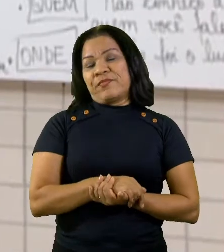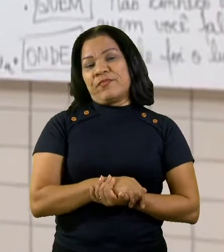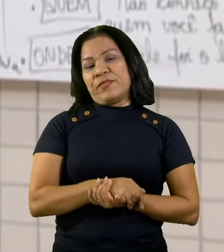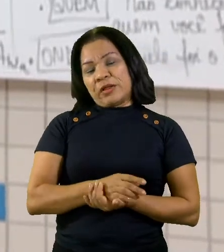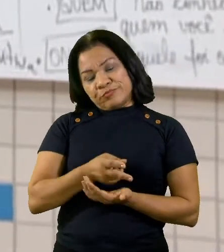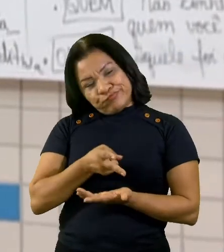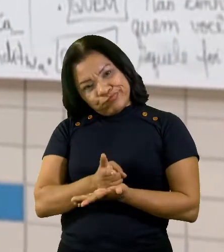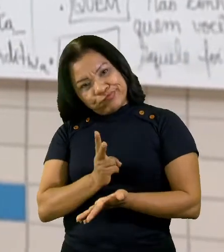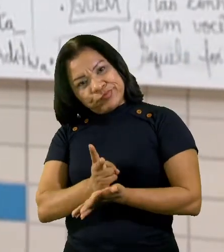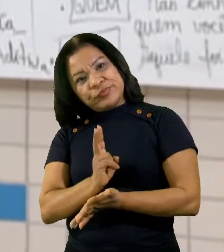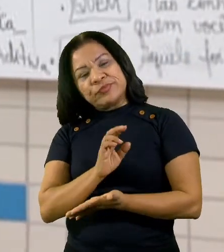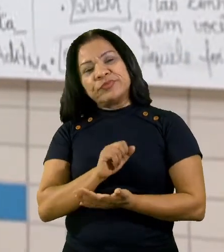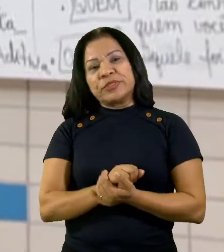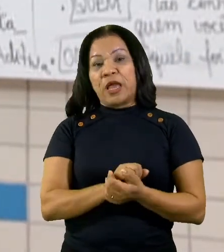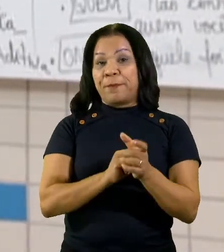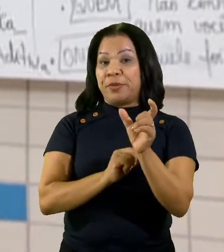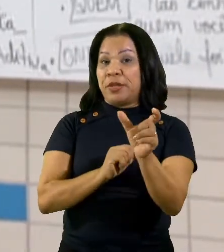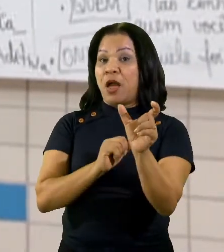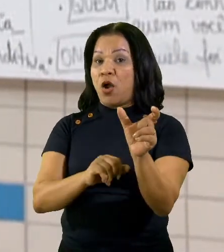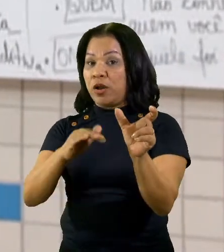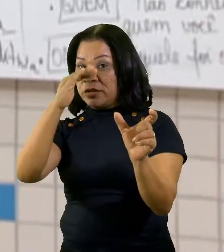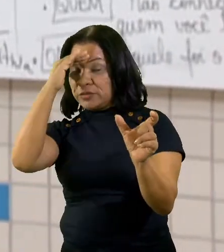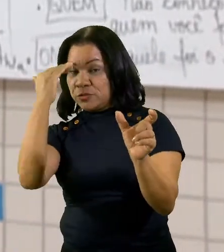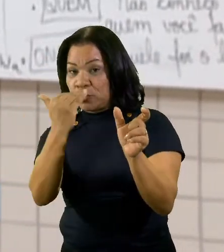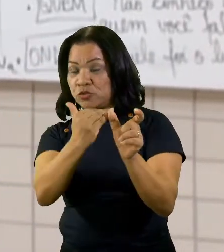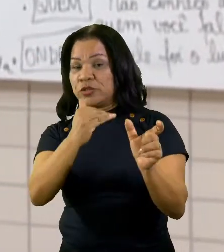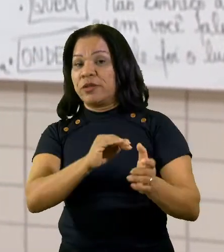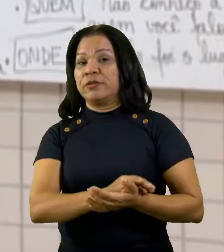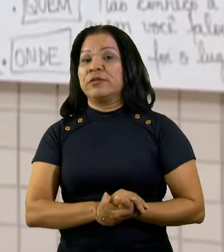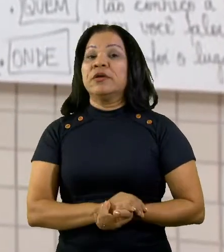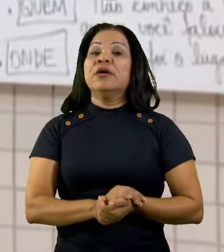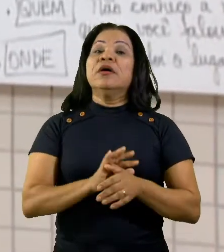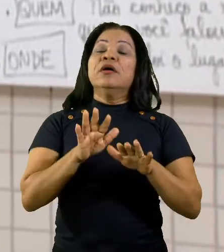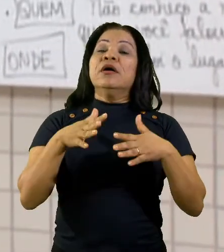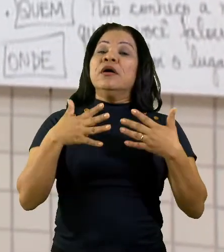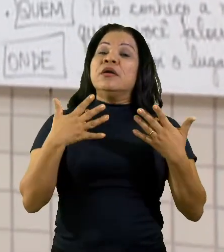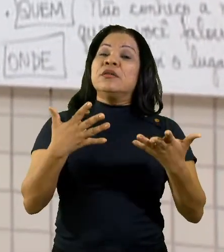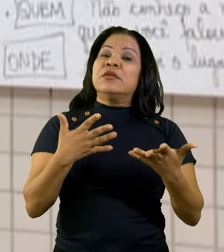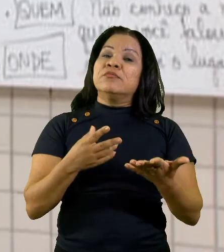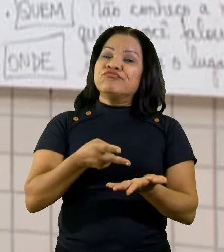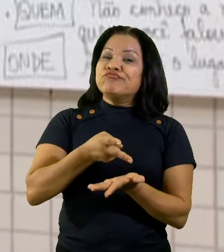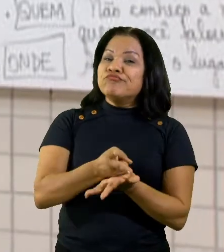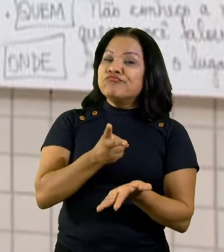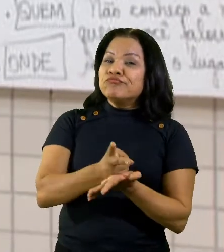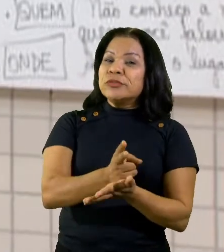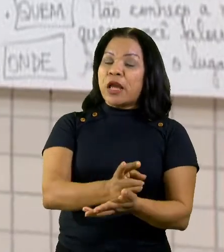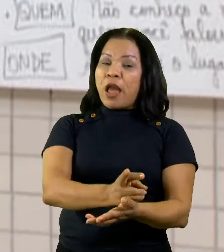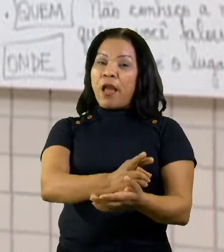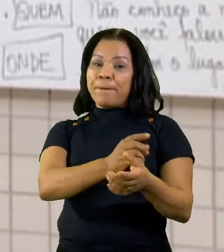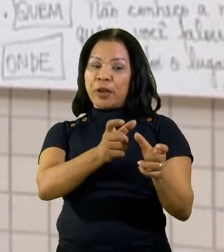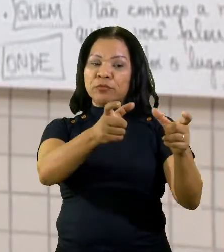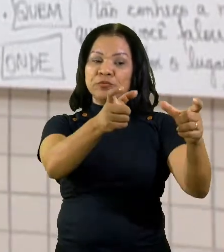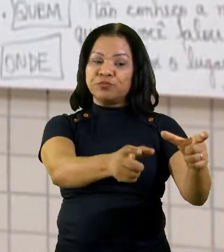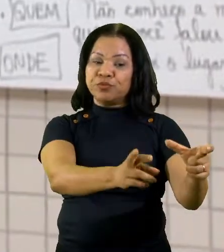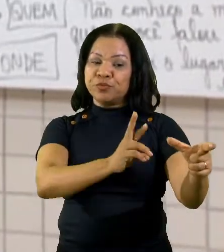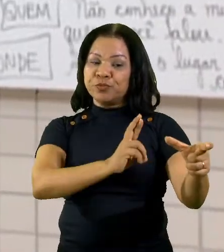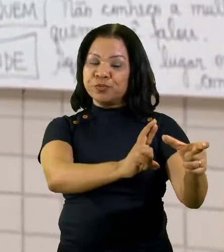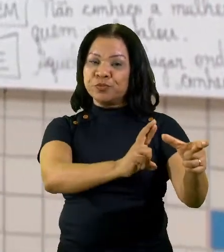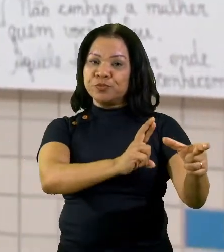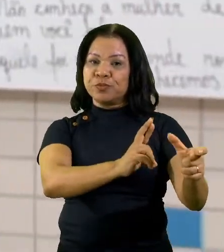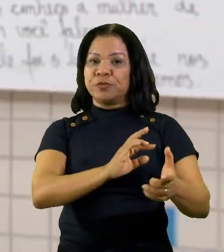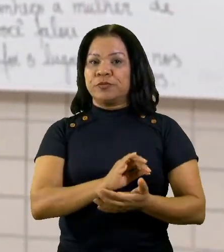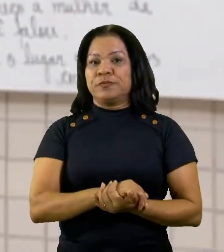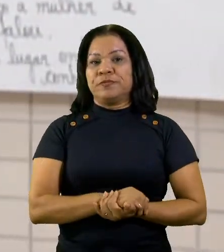Nós temos onde e em que, que é utilizado para se referir a um lugar. Esse exemplo que eu acabei de dar